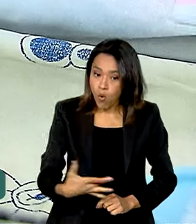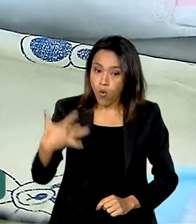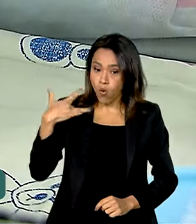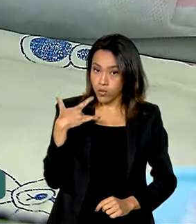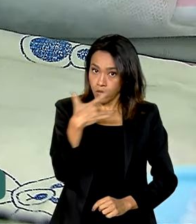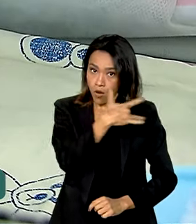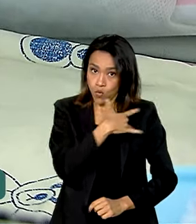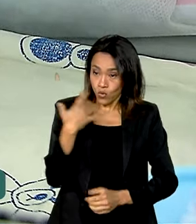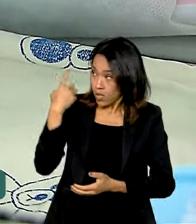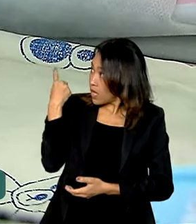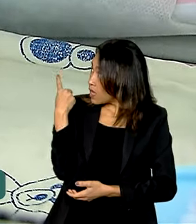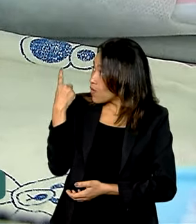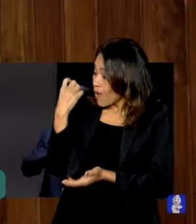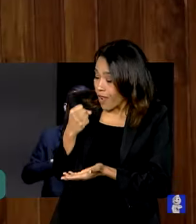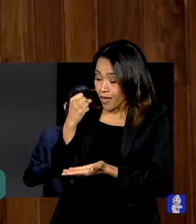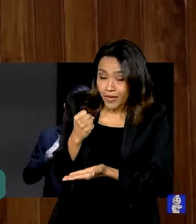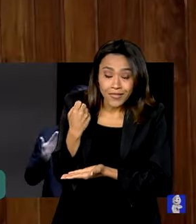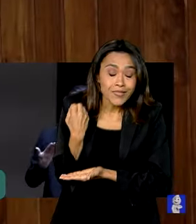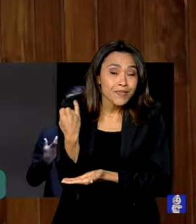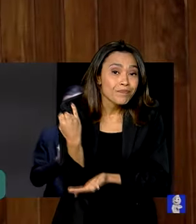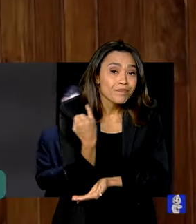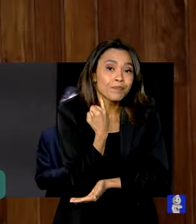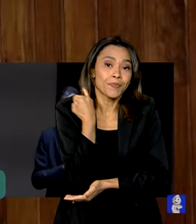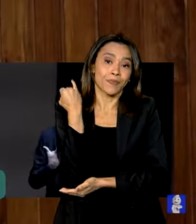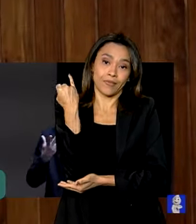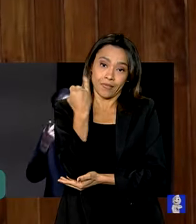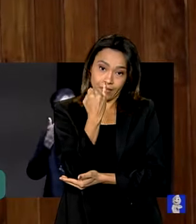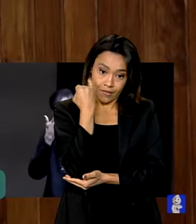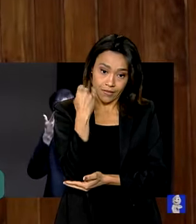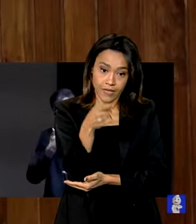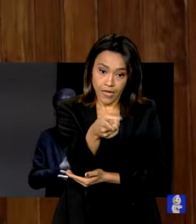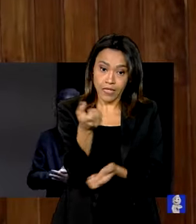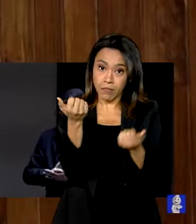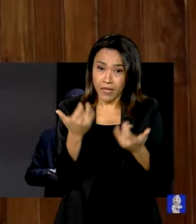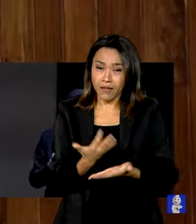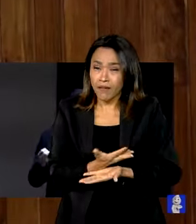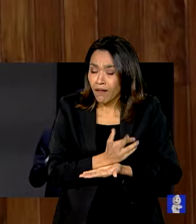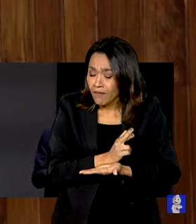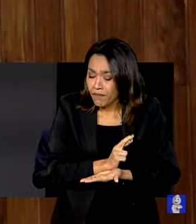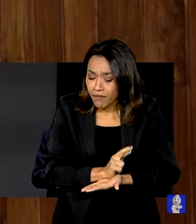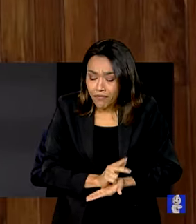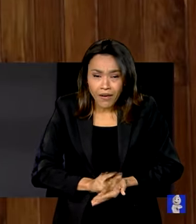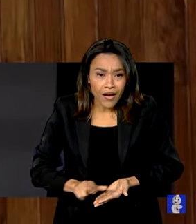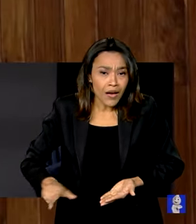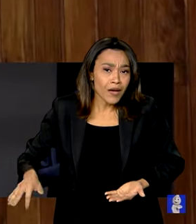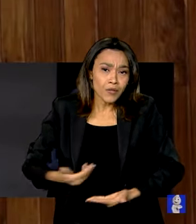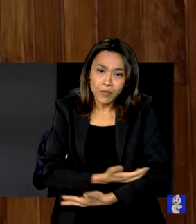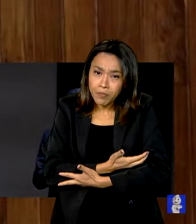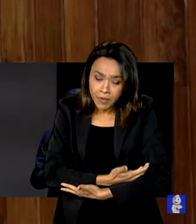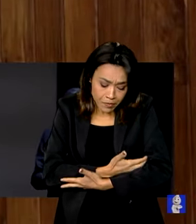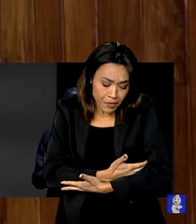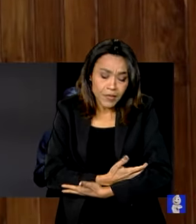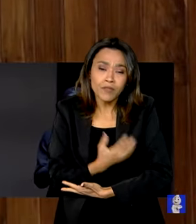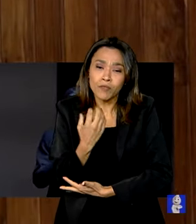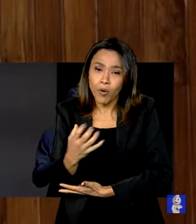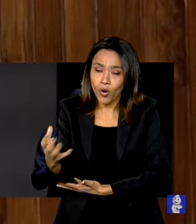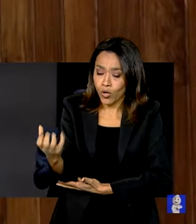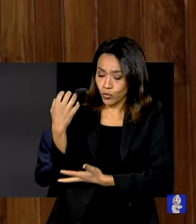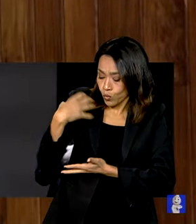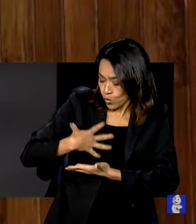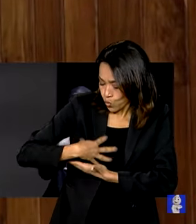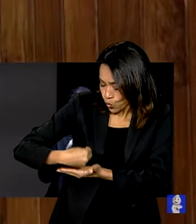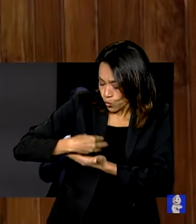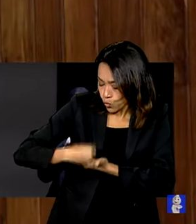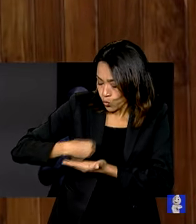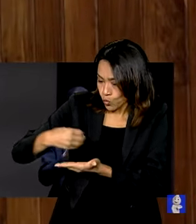materno é fundamental. São muitos recém-nascidos que podem se beneficiar da doação do leite